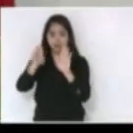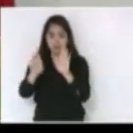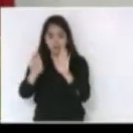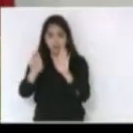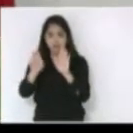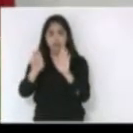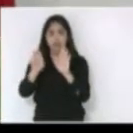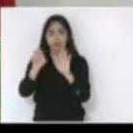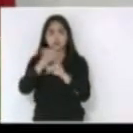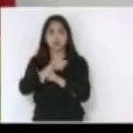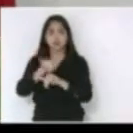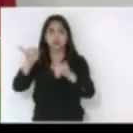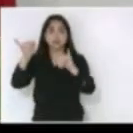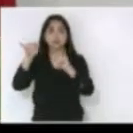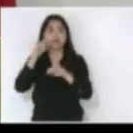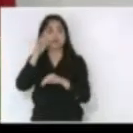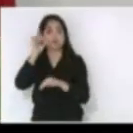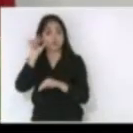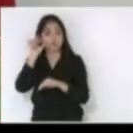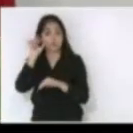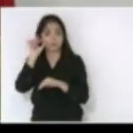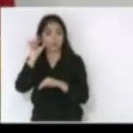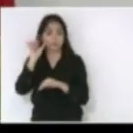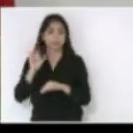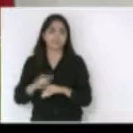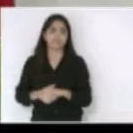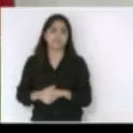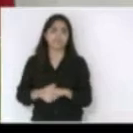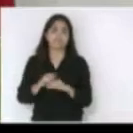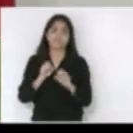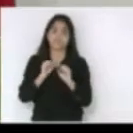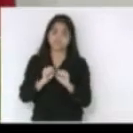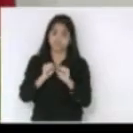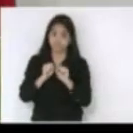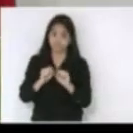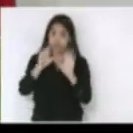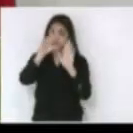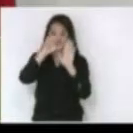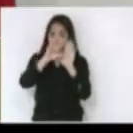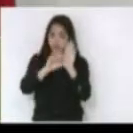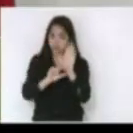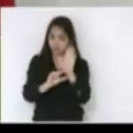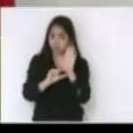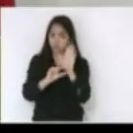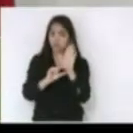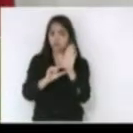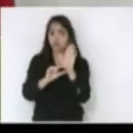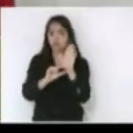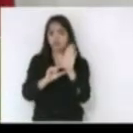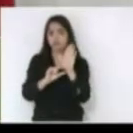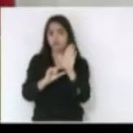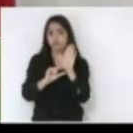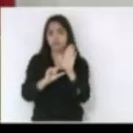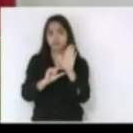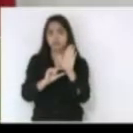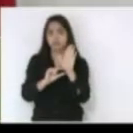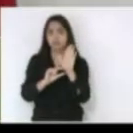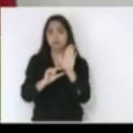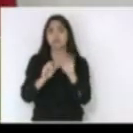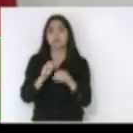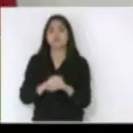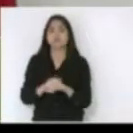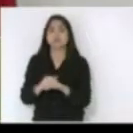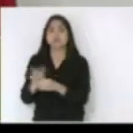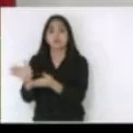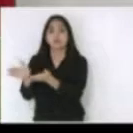anúncio feito ontem mas pode cair ainda mais para aumentar a